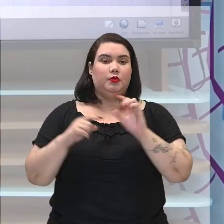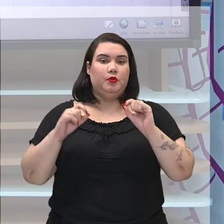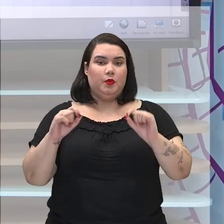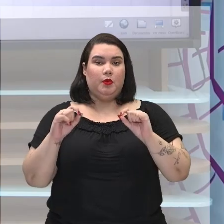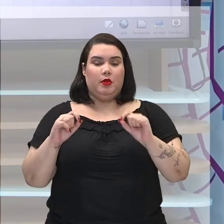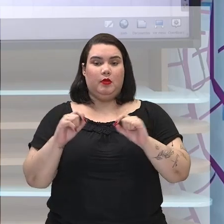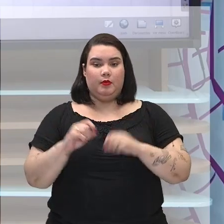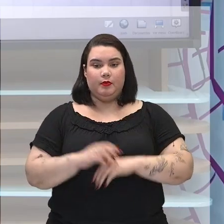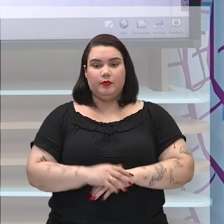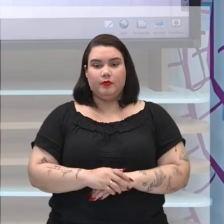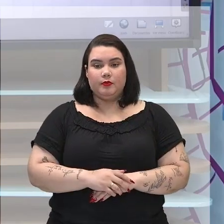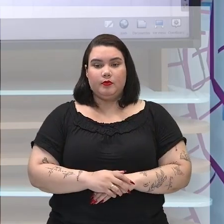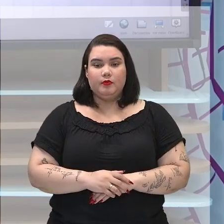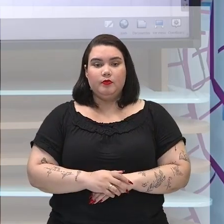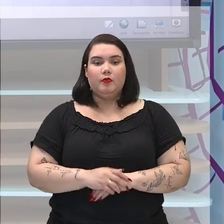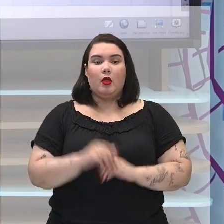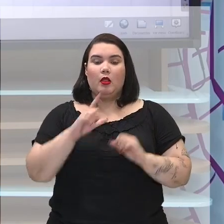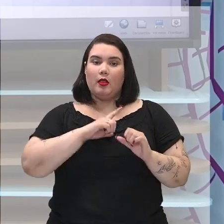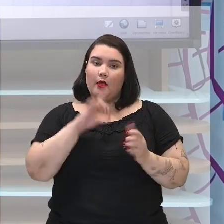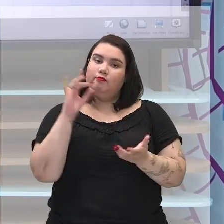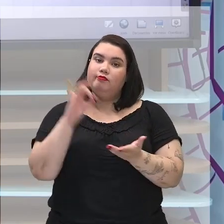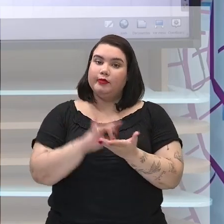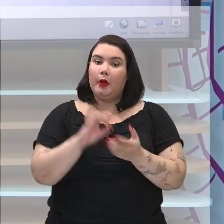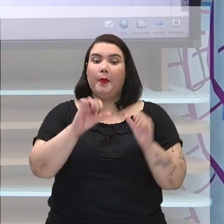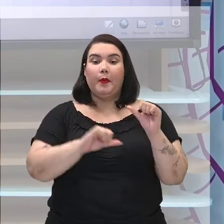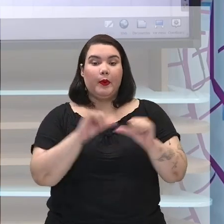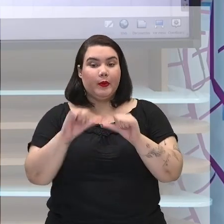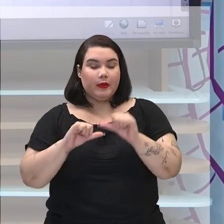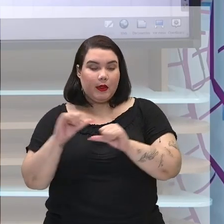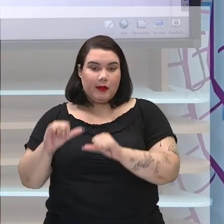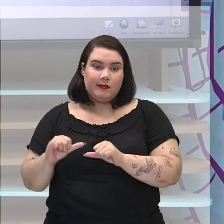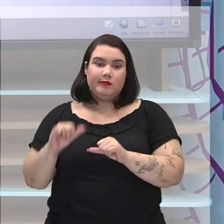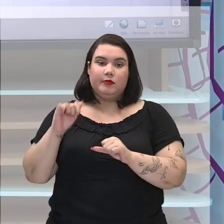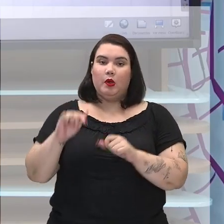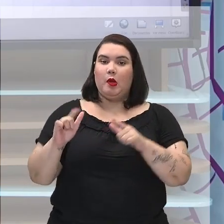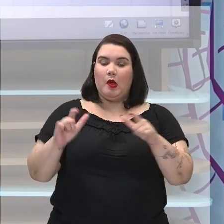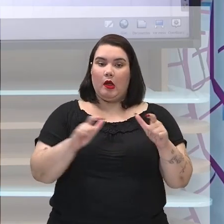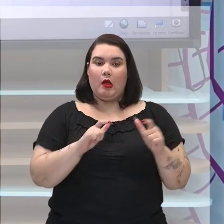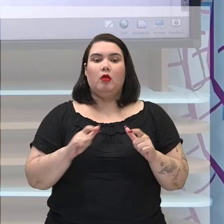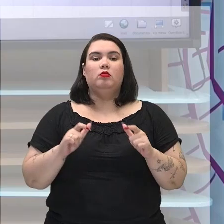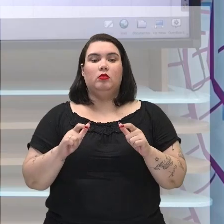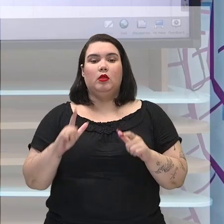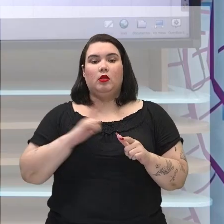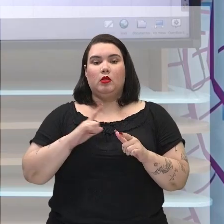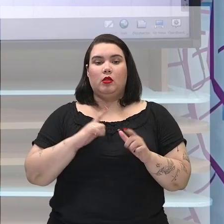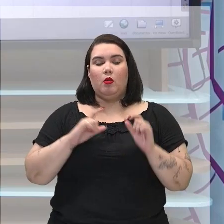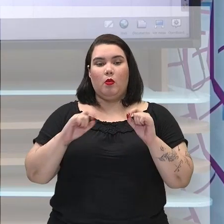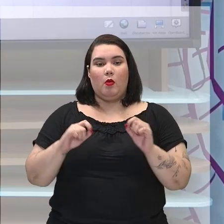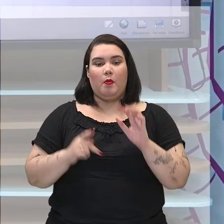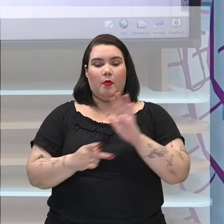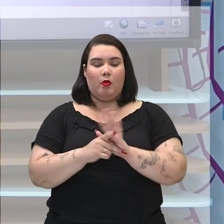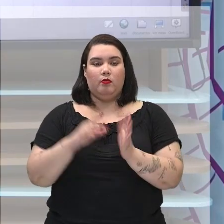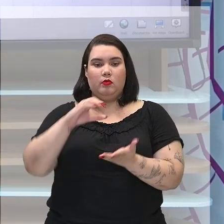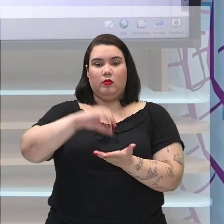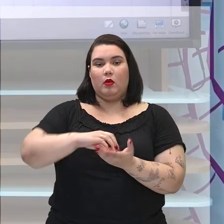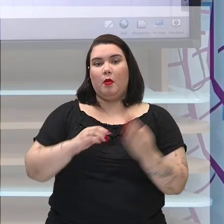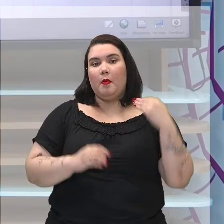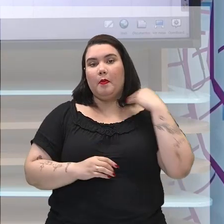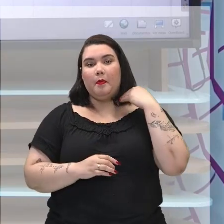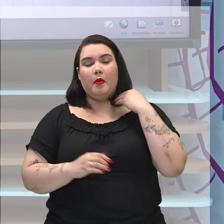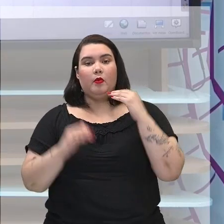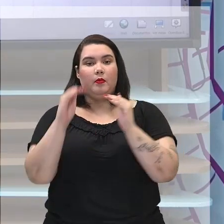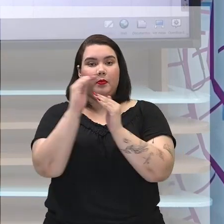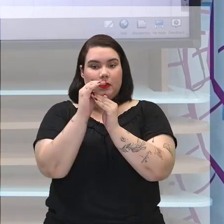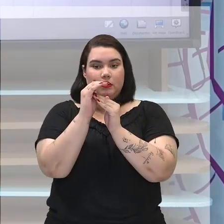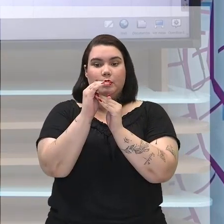de mudança dentro desse território, instaura-se a instituição financeira do Banco do Brasil.